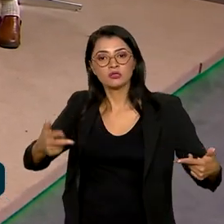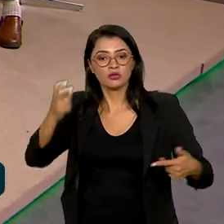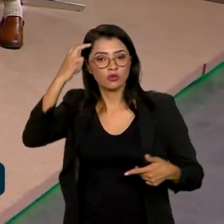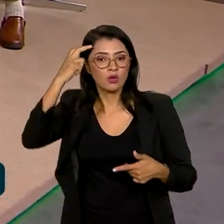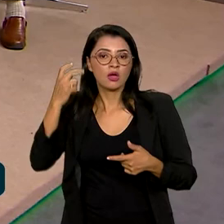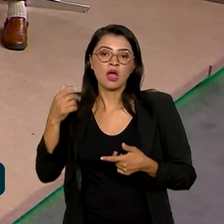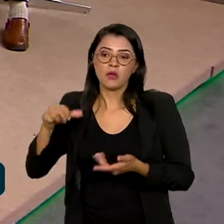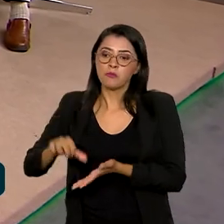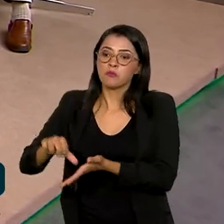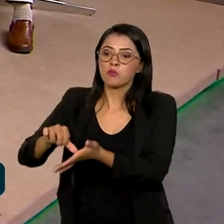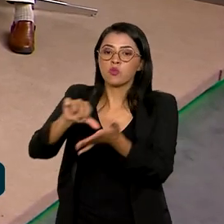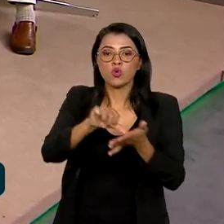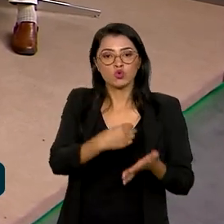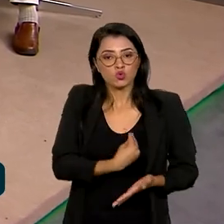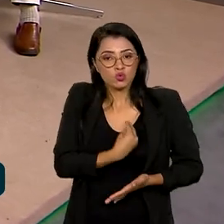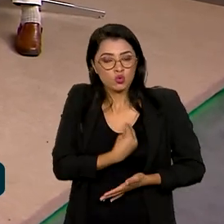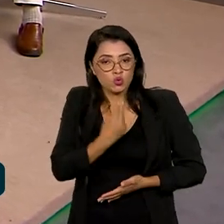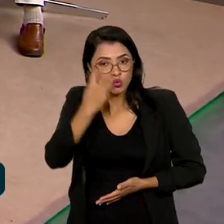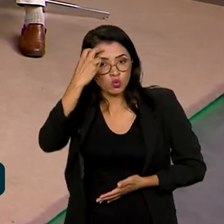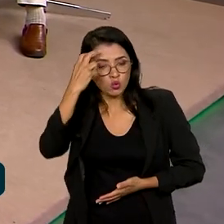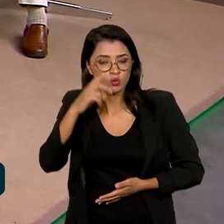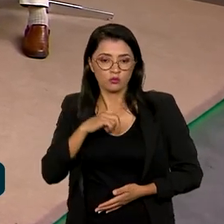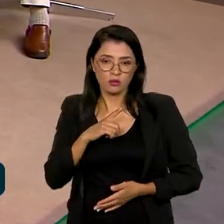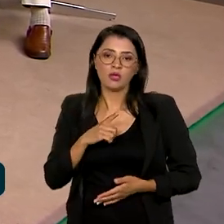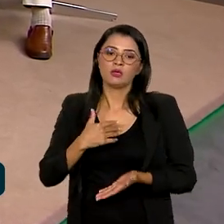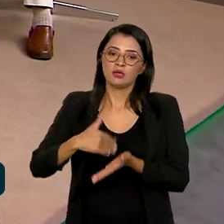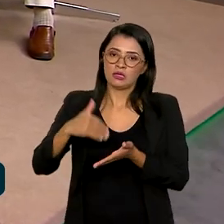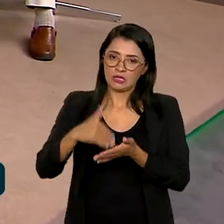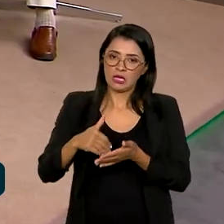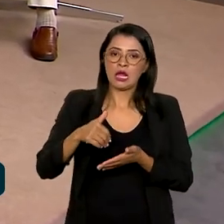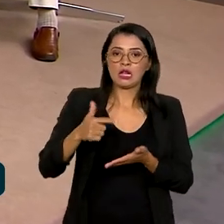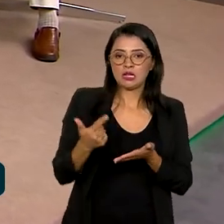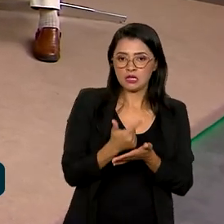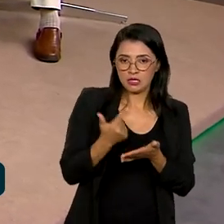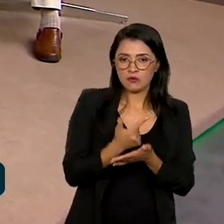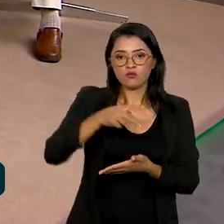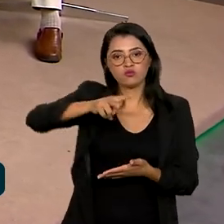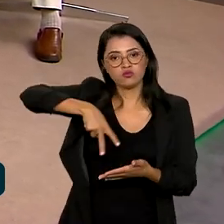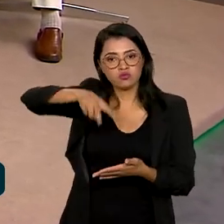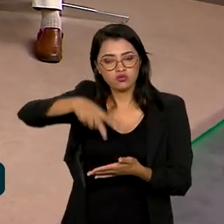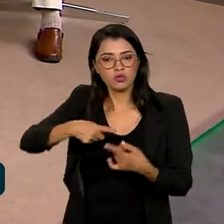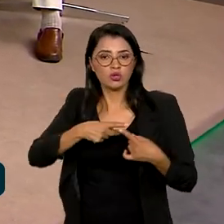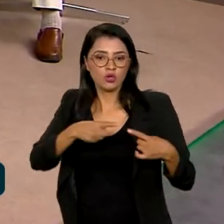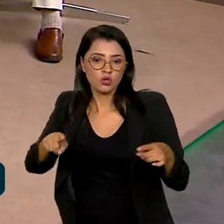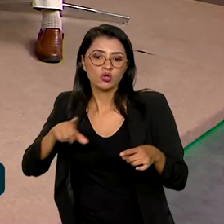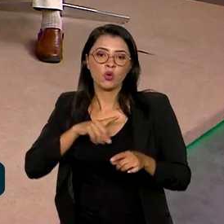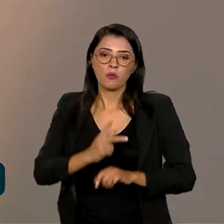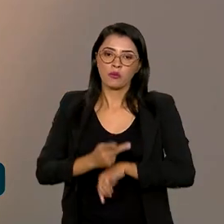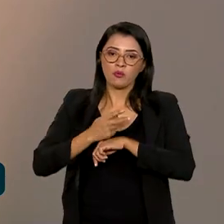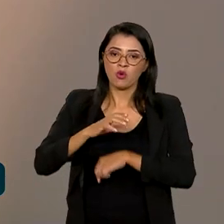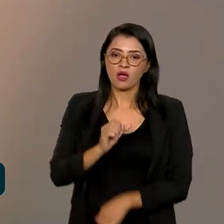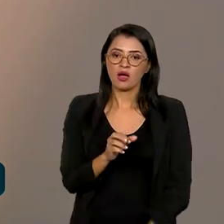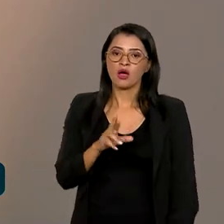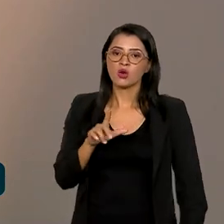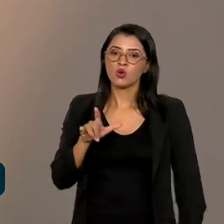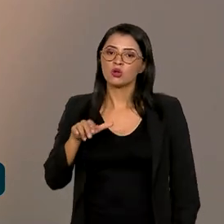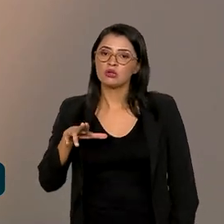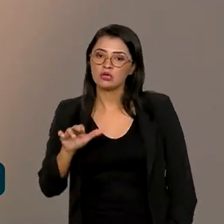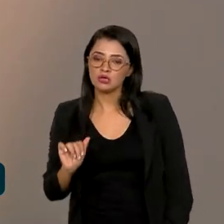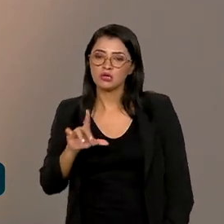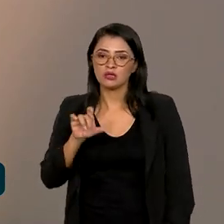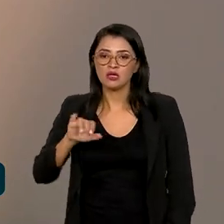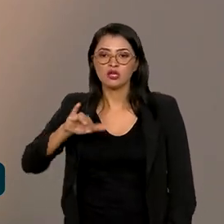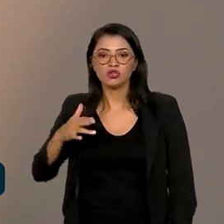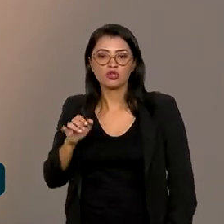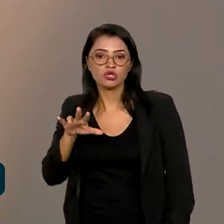Pontos de Cultura Viva, né? Tem a Secretaria de Formação Livre e Leitura também, que lançou o prêmio Carolina Maria de Jesus, né? Para mulheres, né?